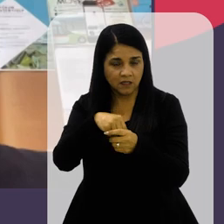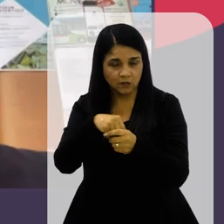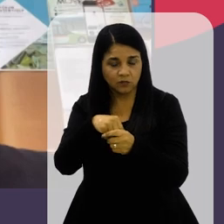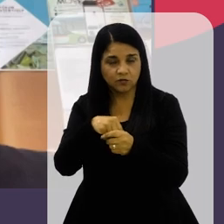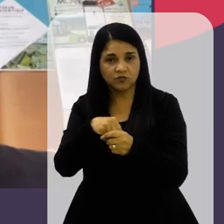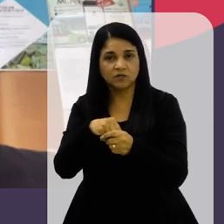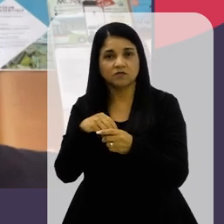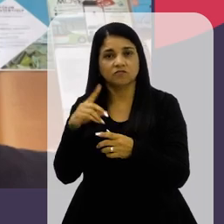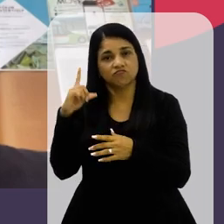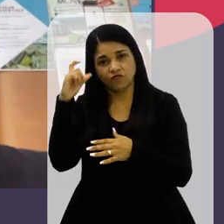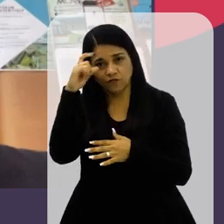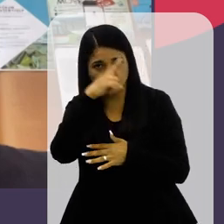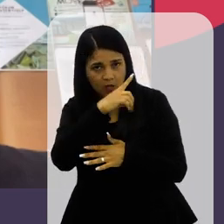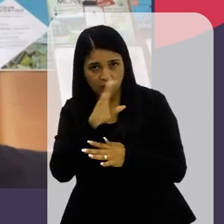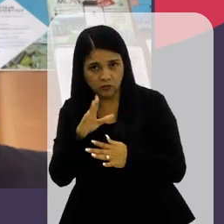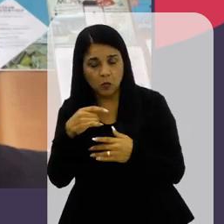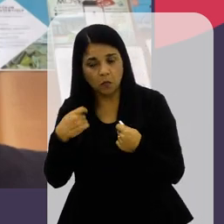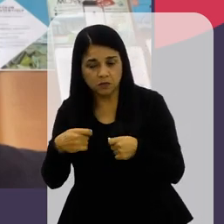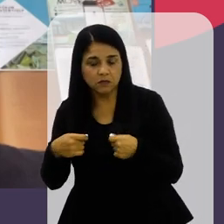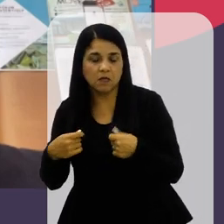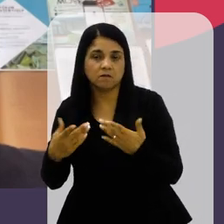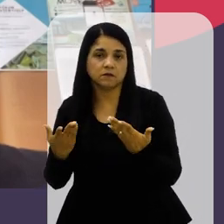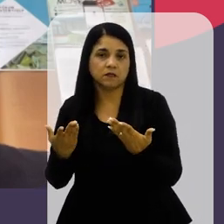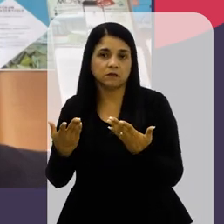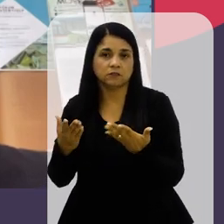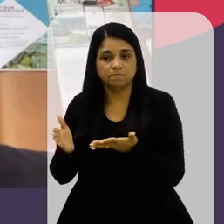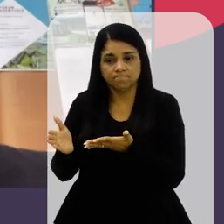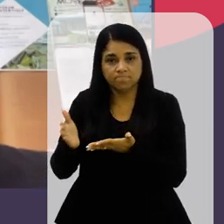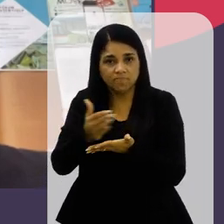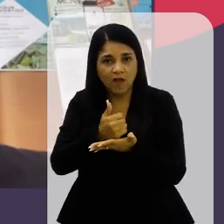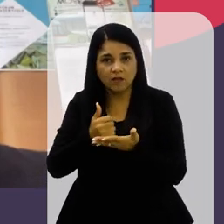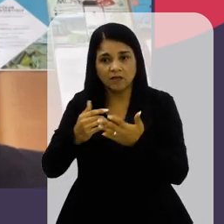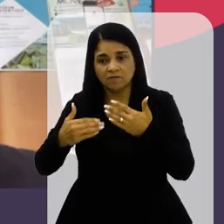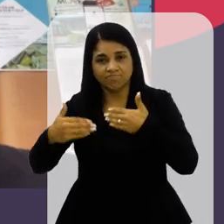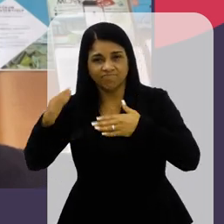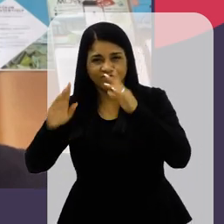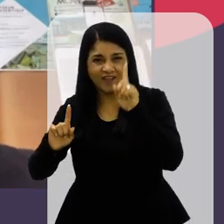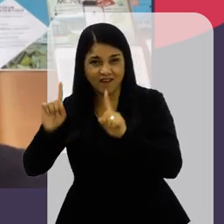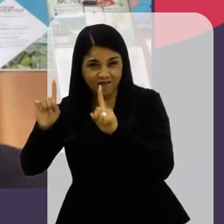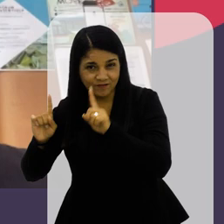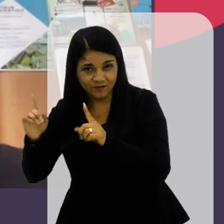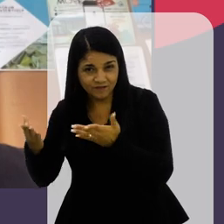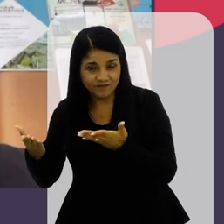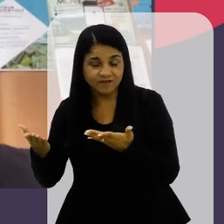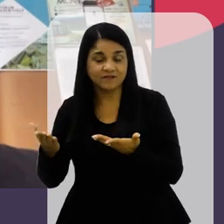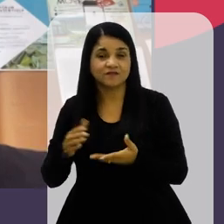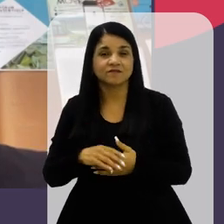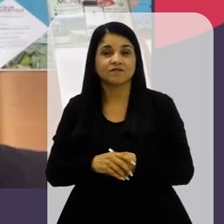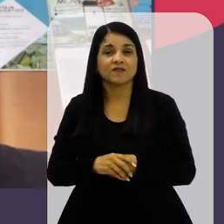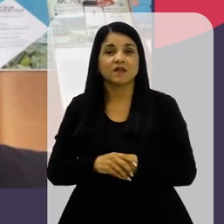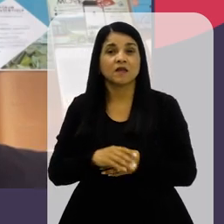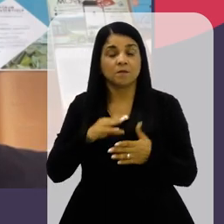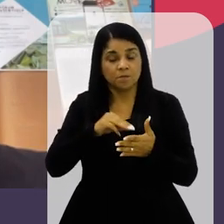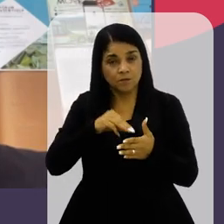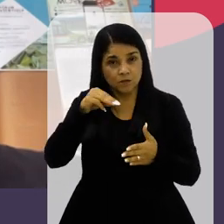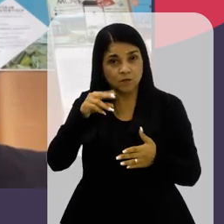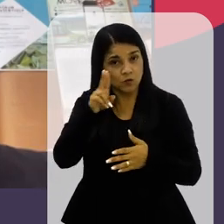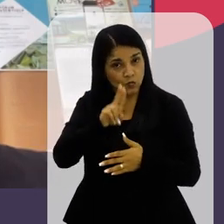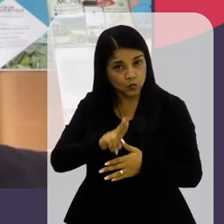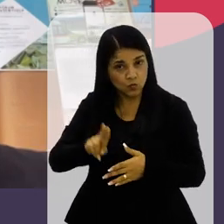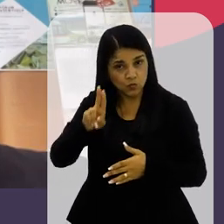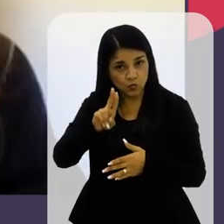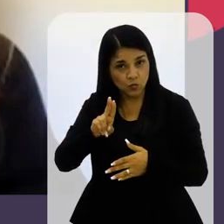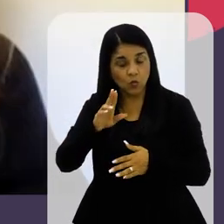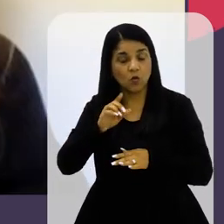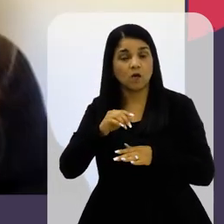Dentro de redes Complexas Que eu precisaria Dessas Dessas variáveis Certo? Então assim A